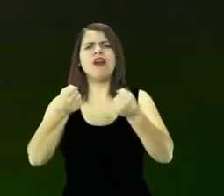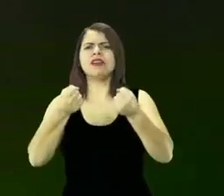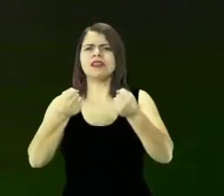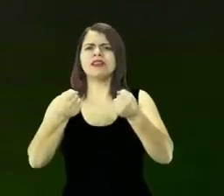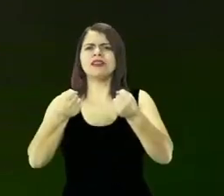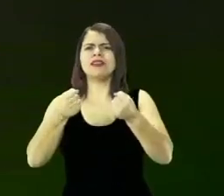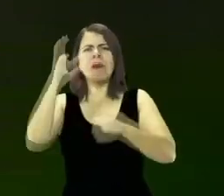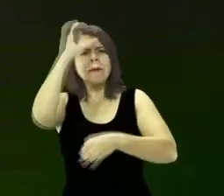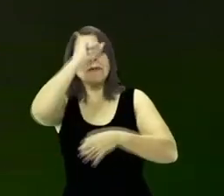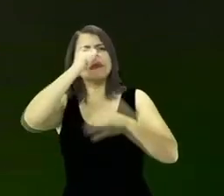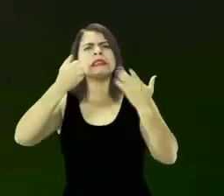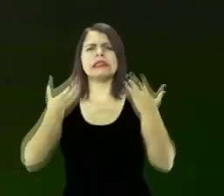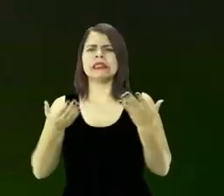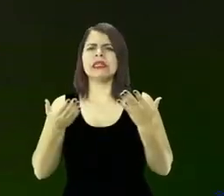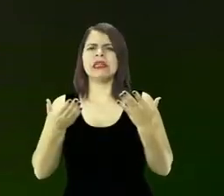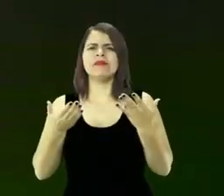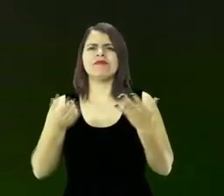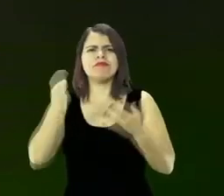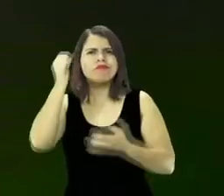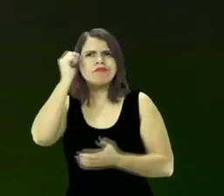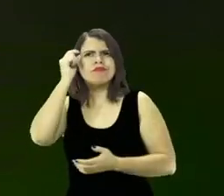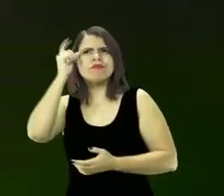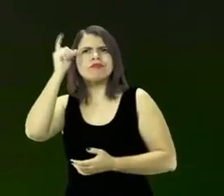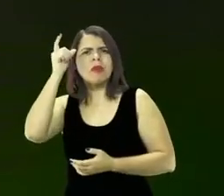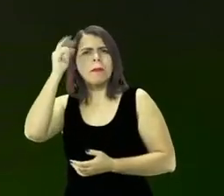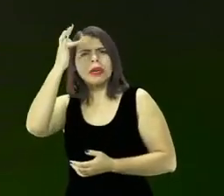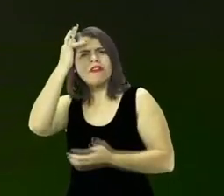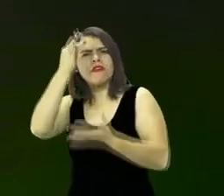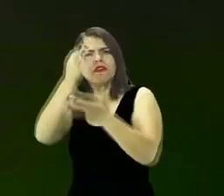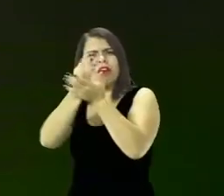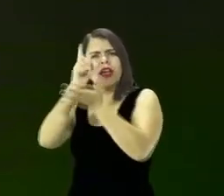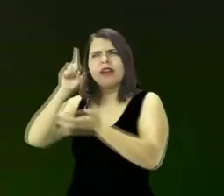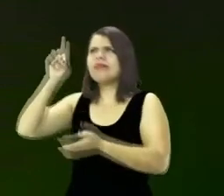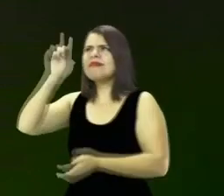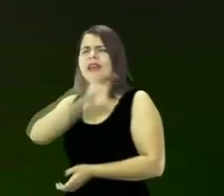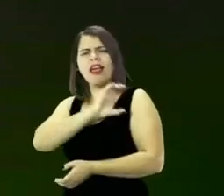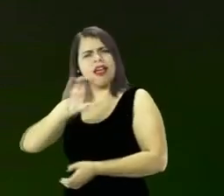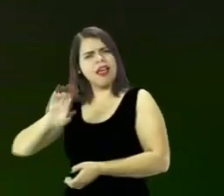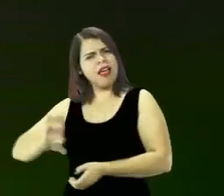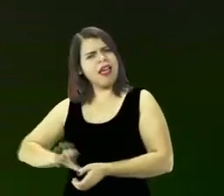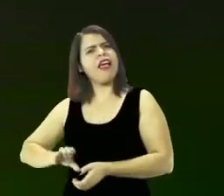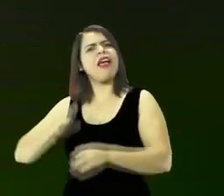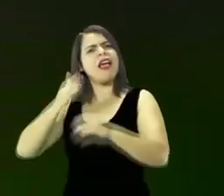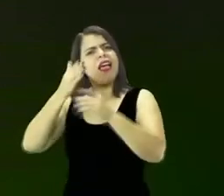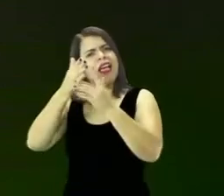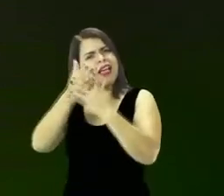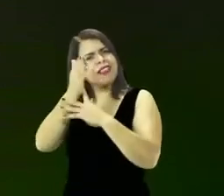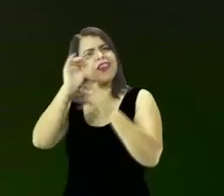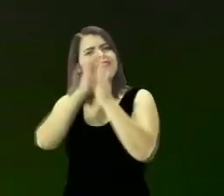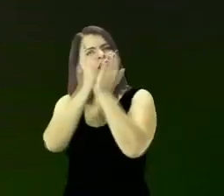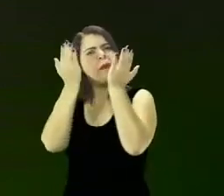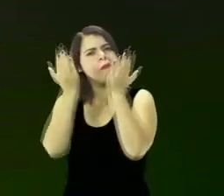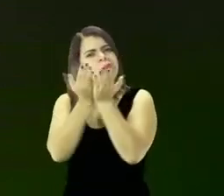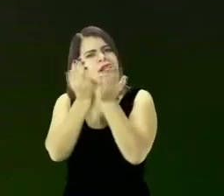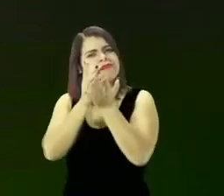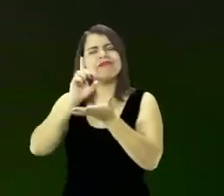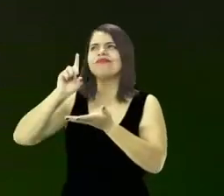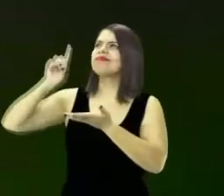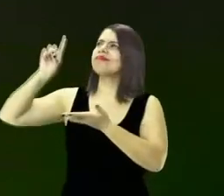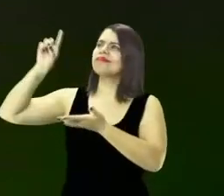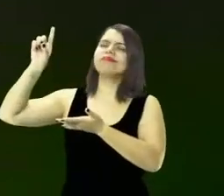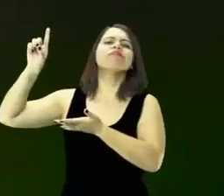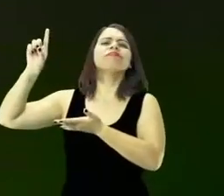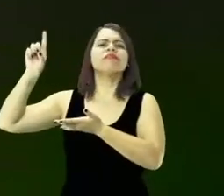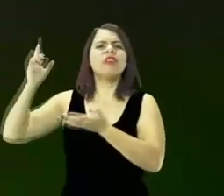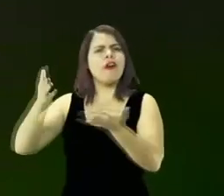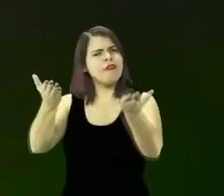você a elevar o padrão da sua vida pela fé em Cristo, pela fé na palavra, pela confiança na palavra de Deus, vamos elevar o padrão